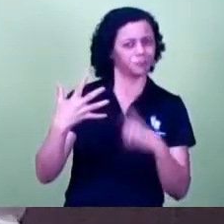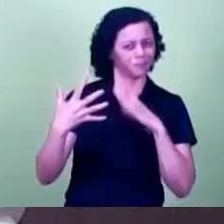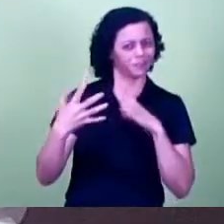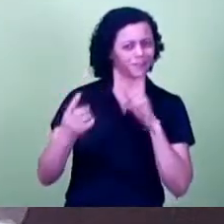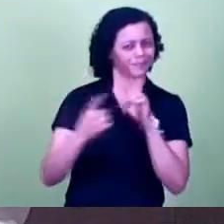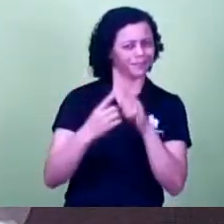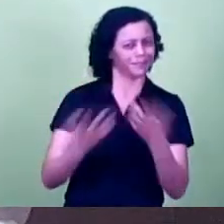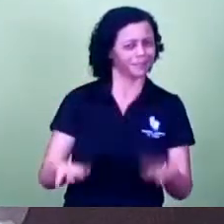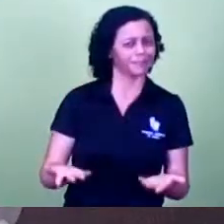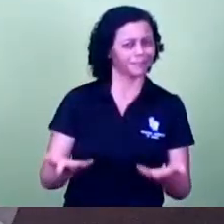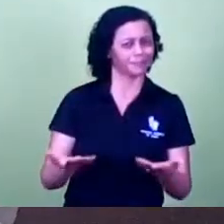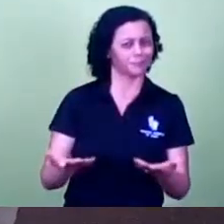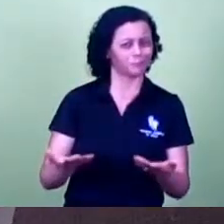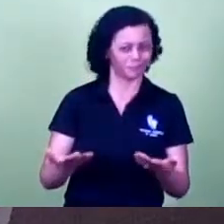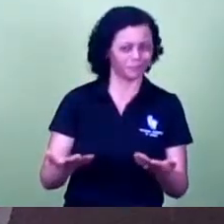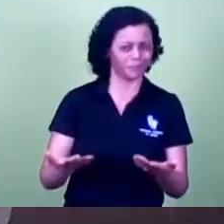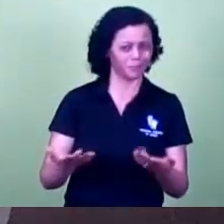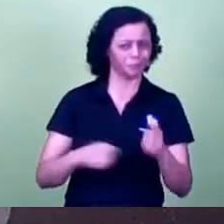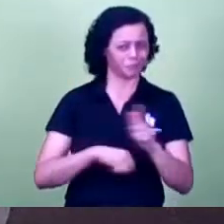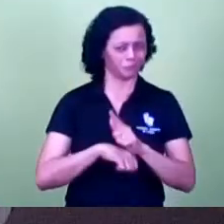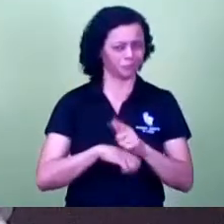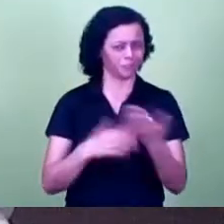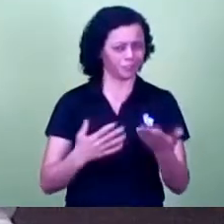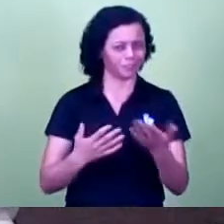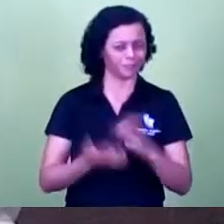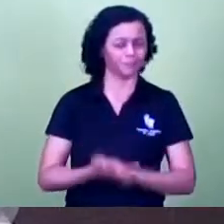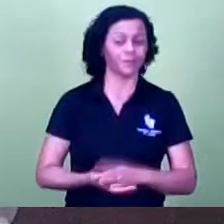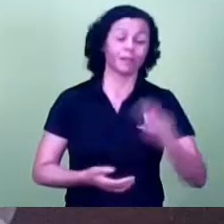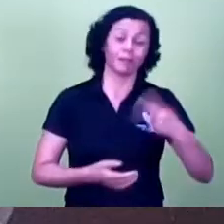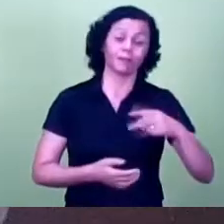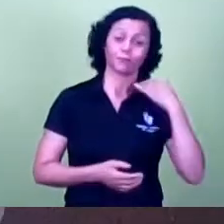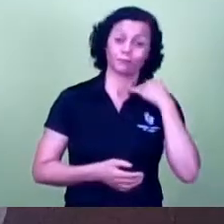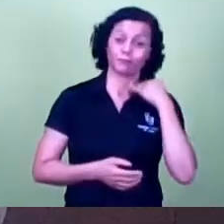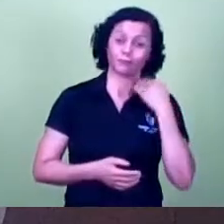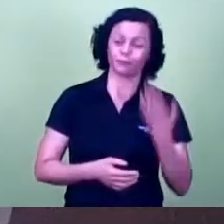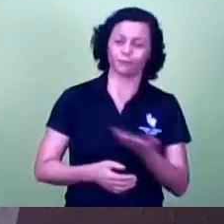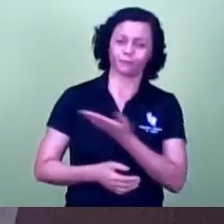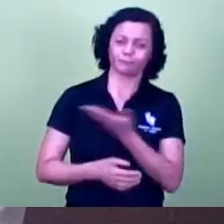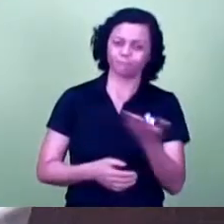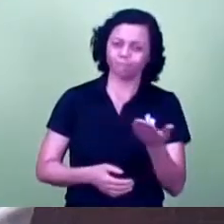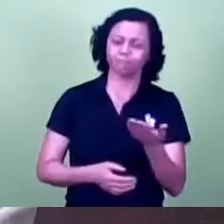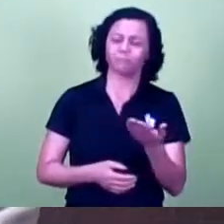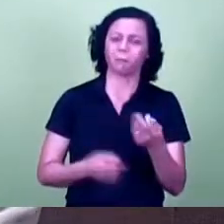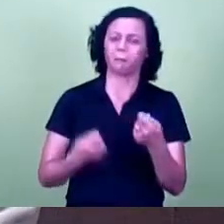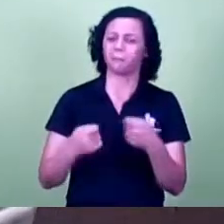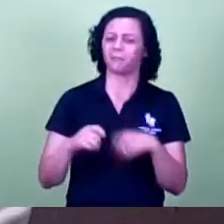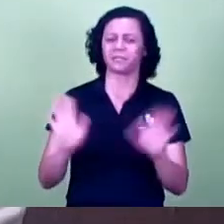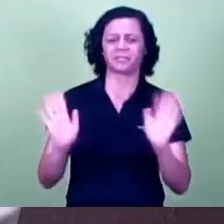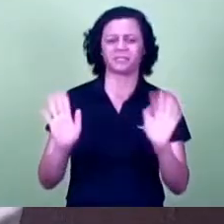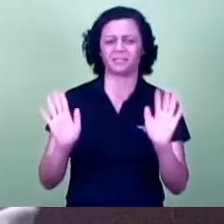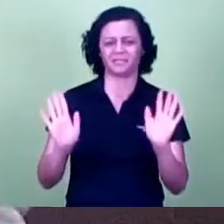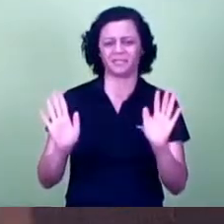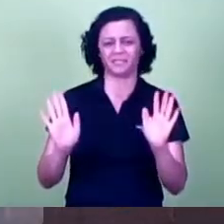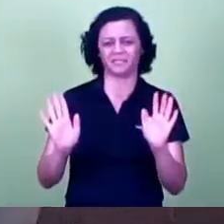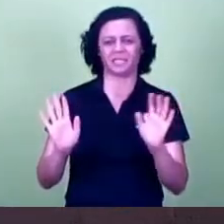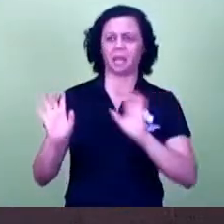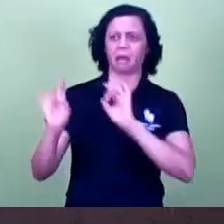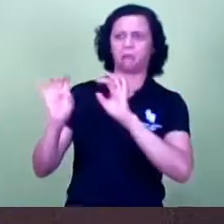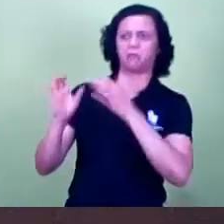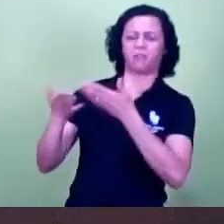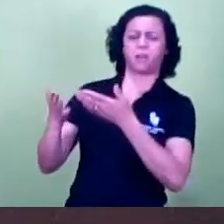E eu digo aqui que em juiz de fora você não precisa fazer nada privilegiando, mas